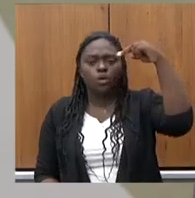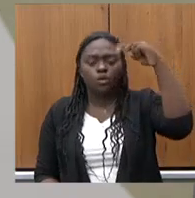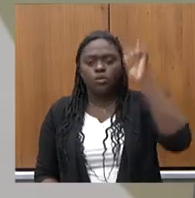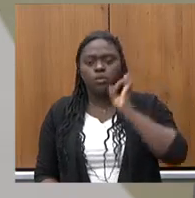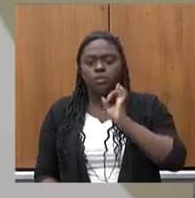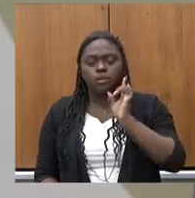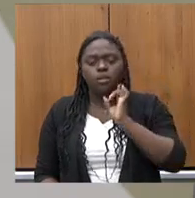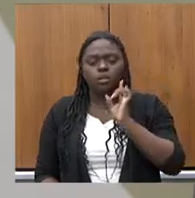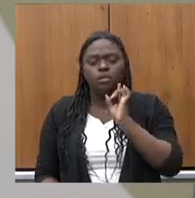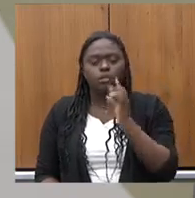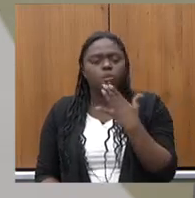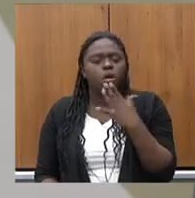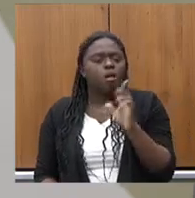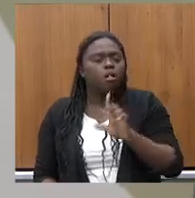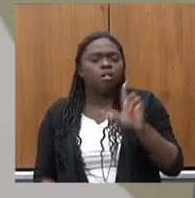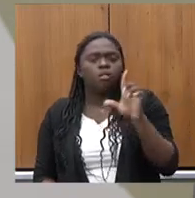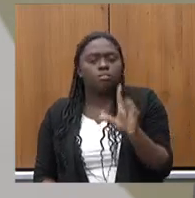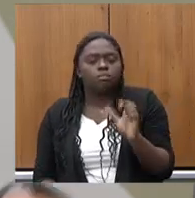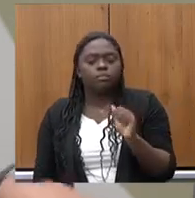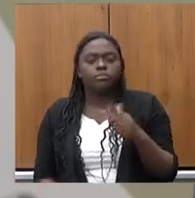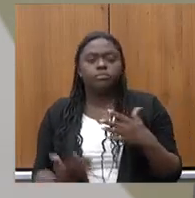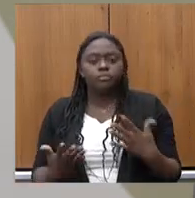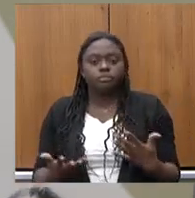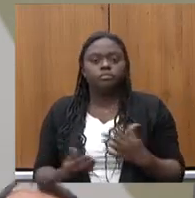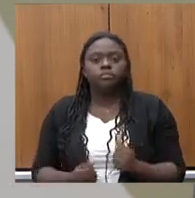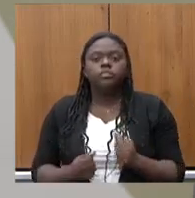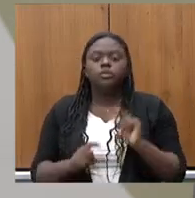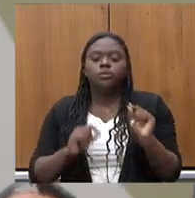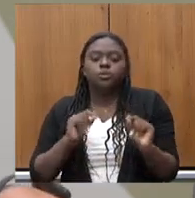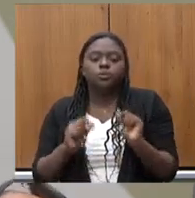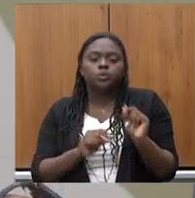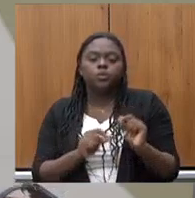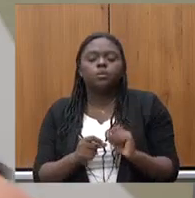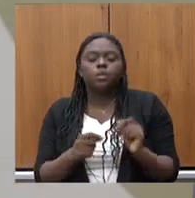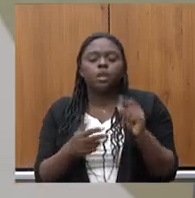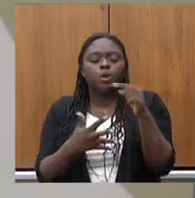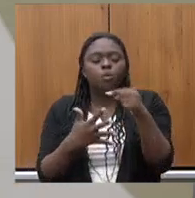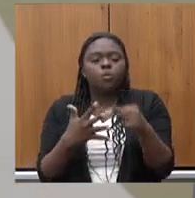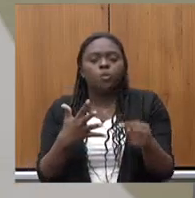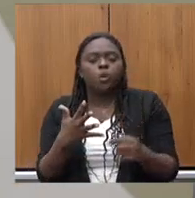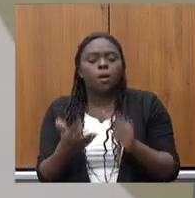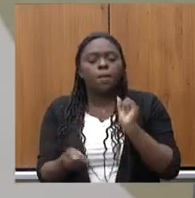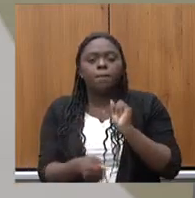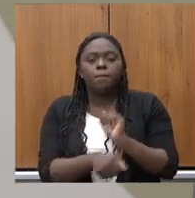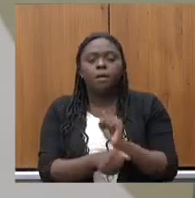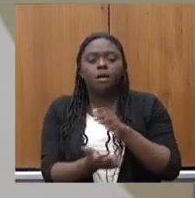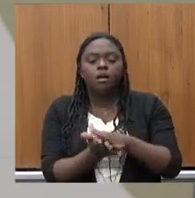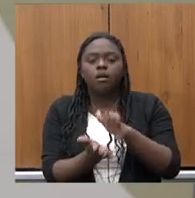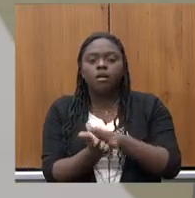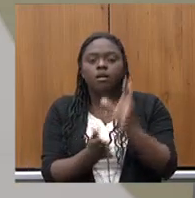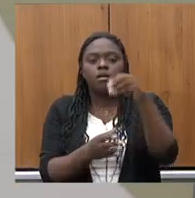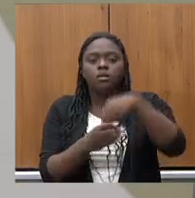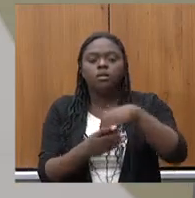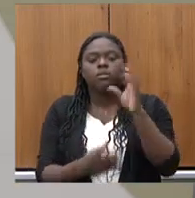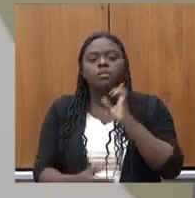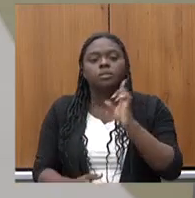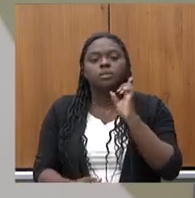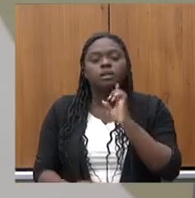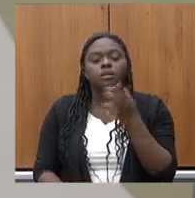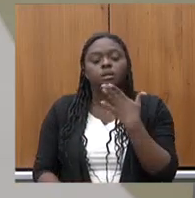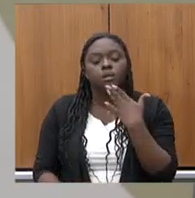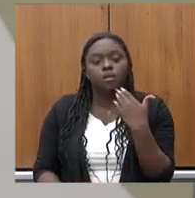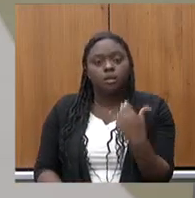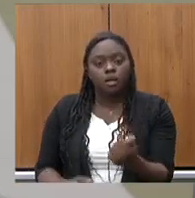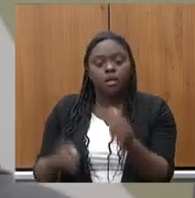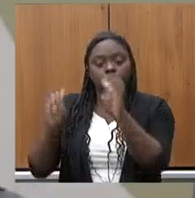são recursos que deixaram de serem gastos dentro do estado para melhorar a